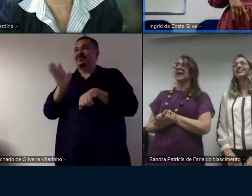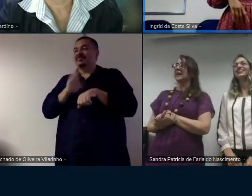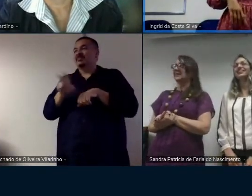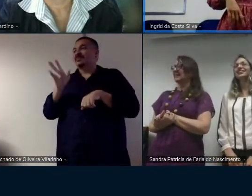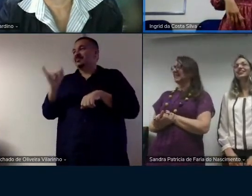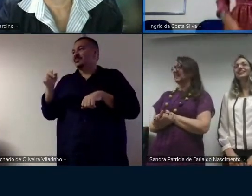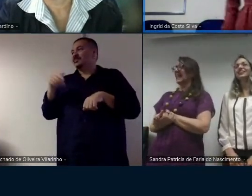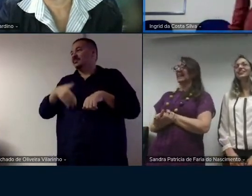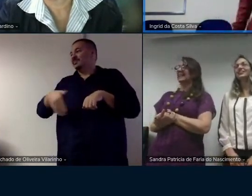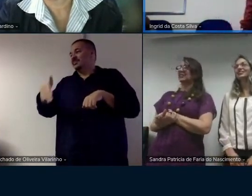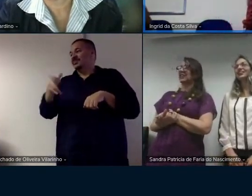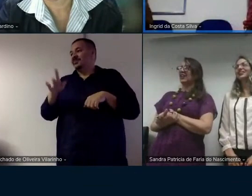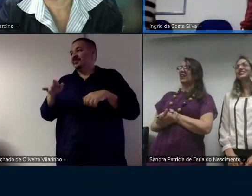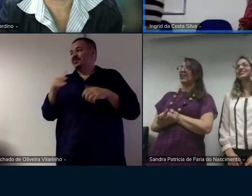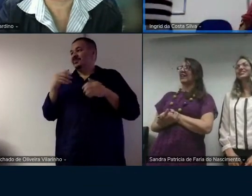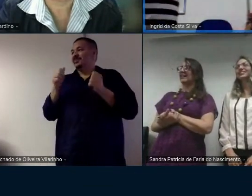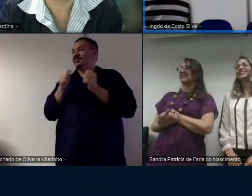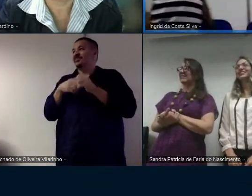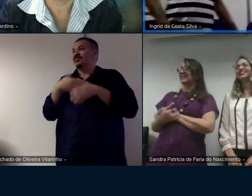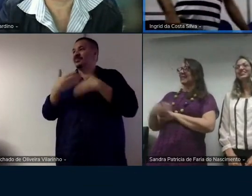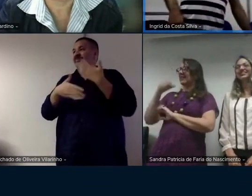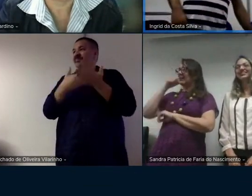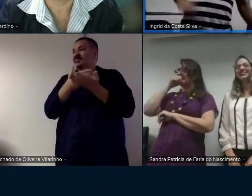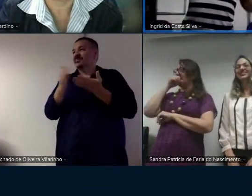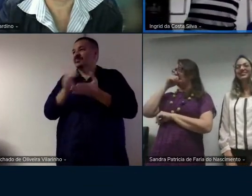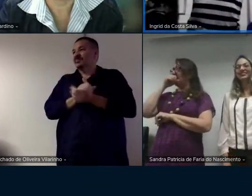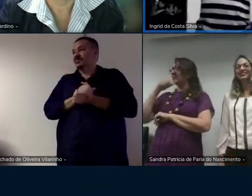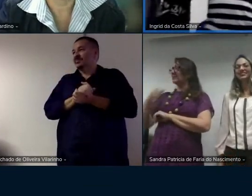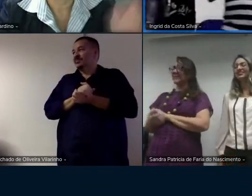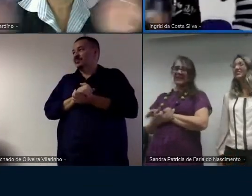entrar nesse ritmo da da Ingrid agora